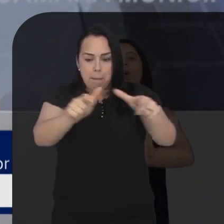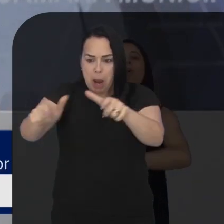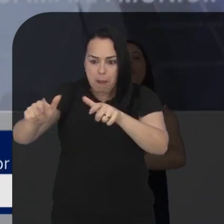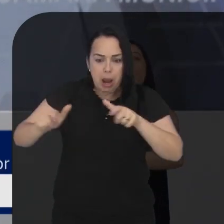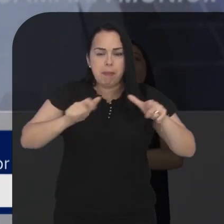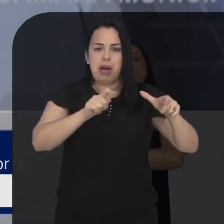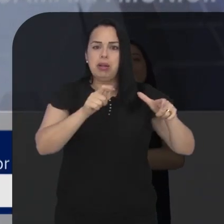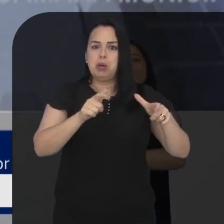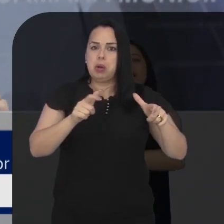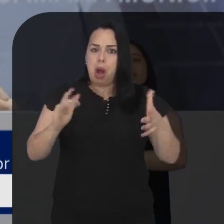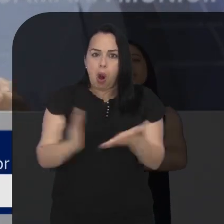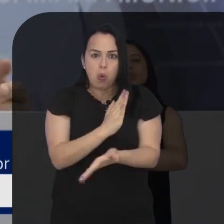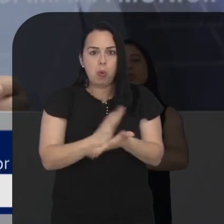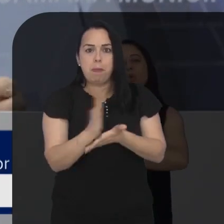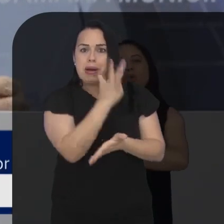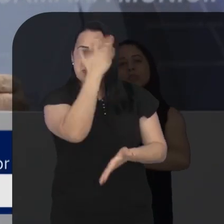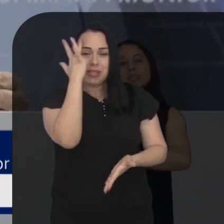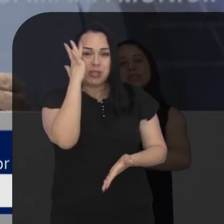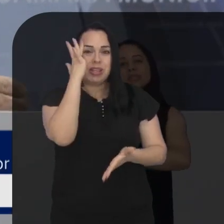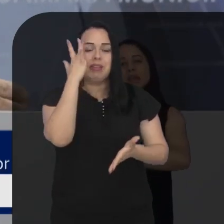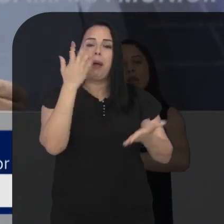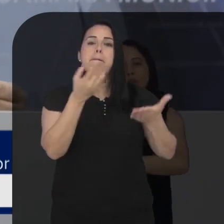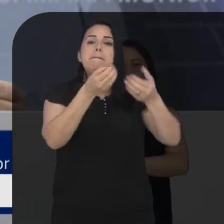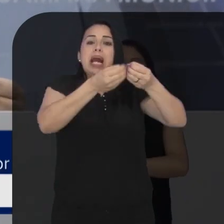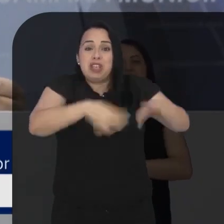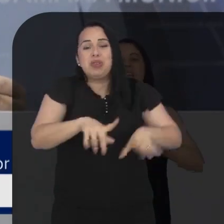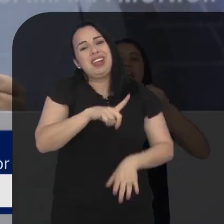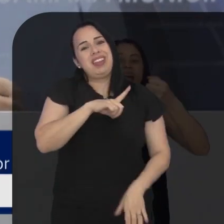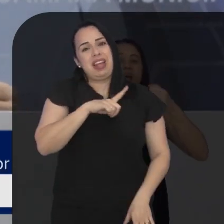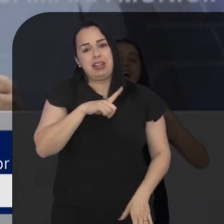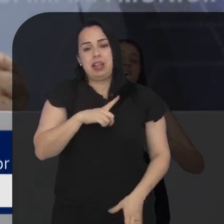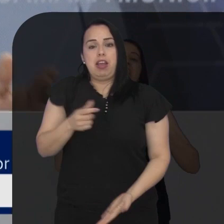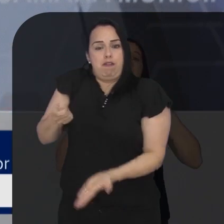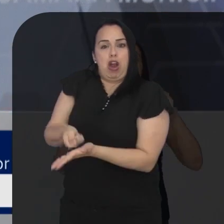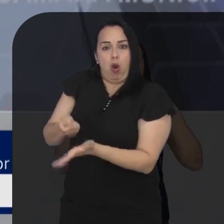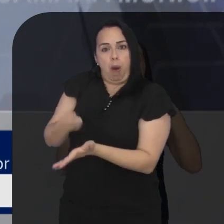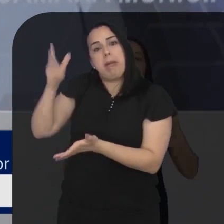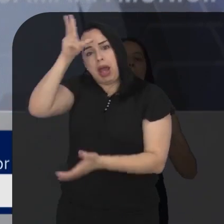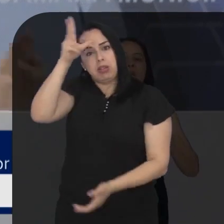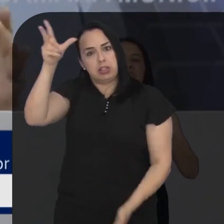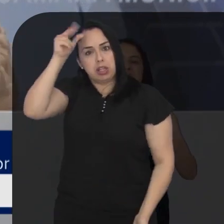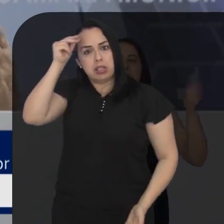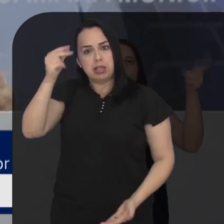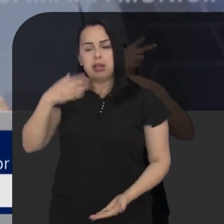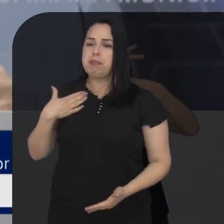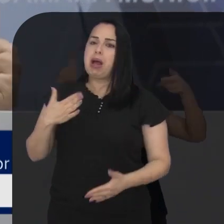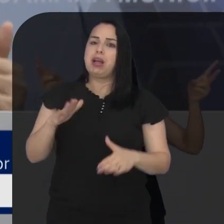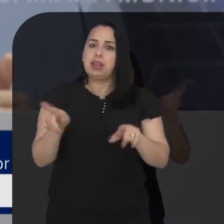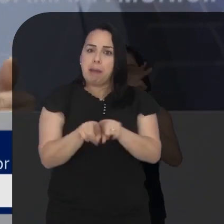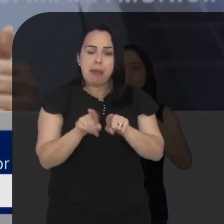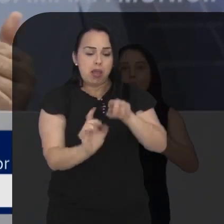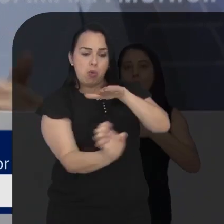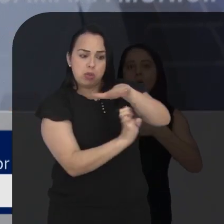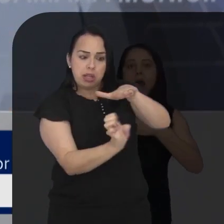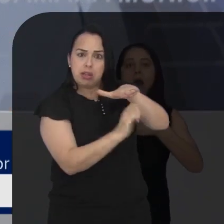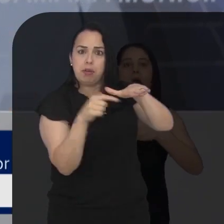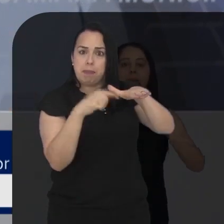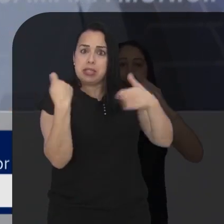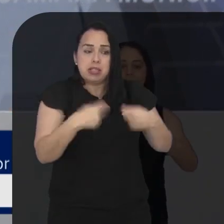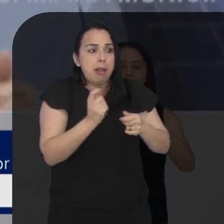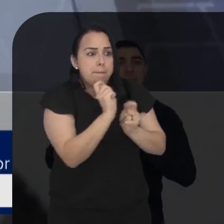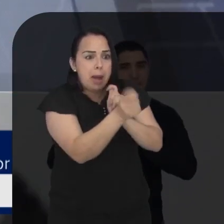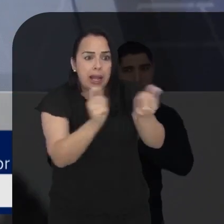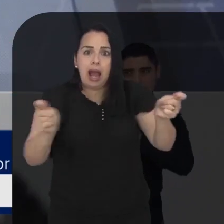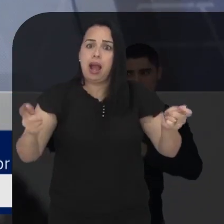apontou a parlamentar, muitas pessoas tiveram prejuízos e ela irá cobrar as autoridades para que a concessionária arque com os